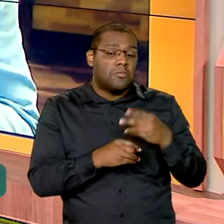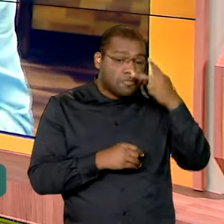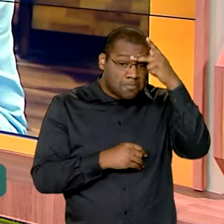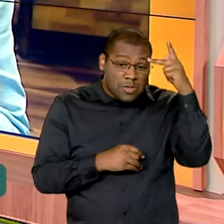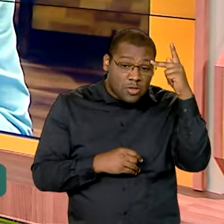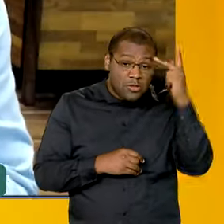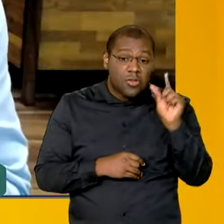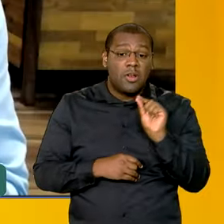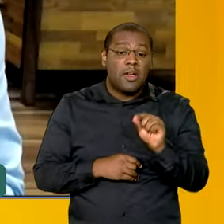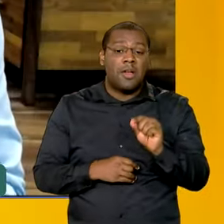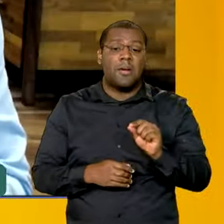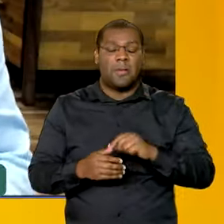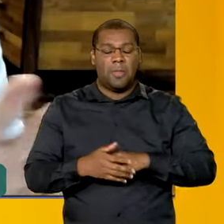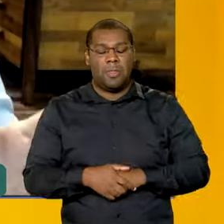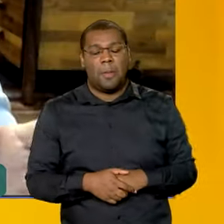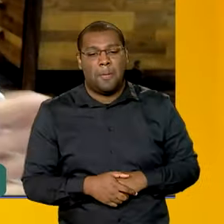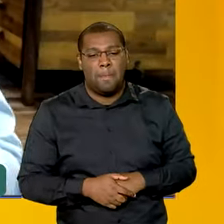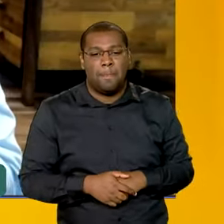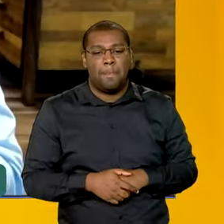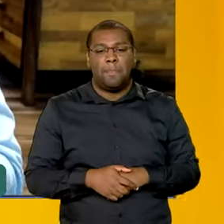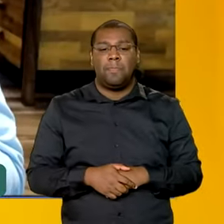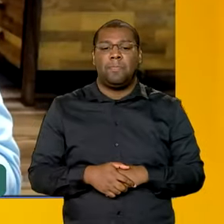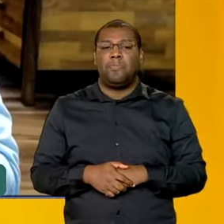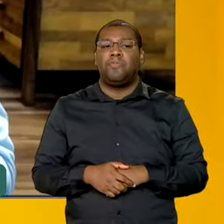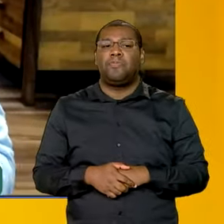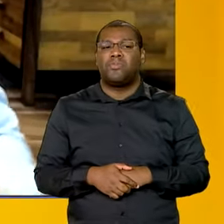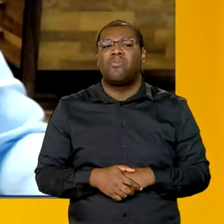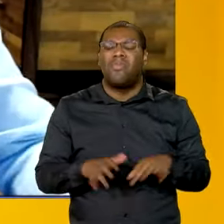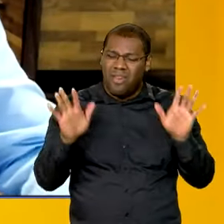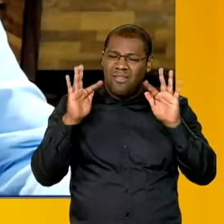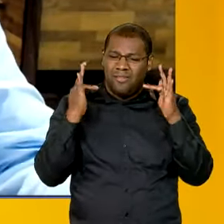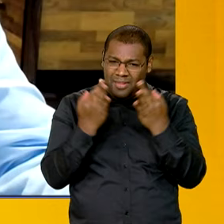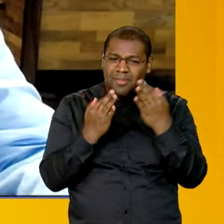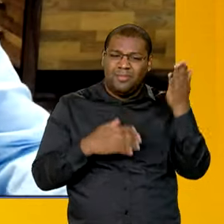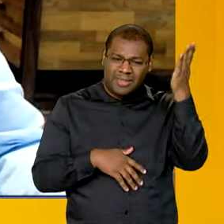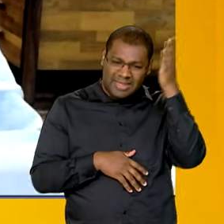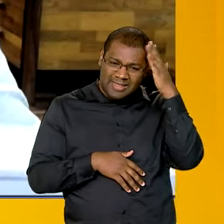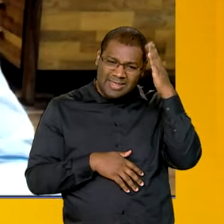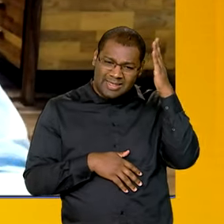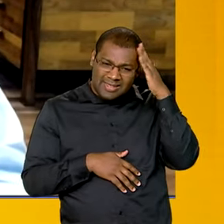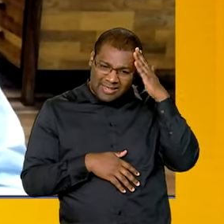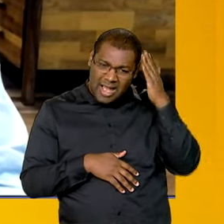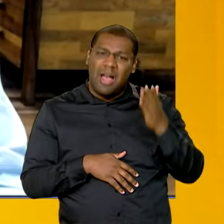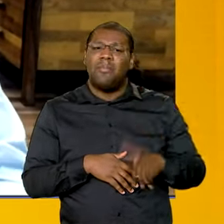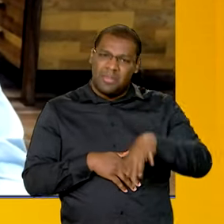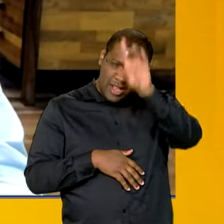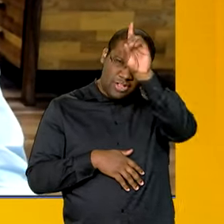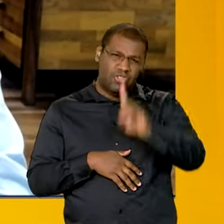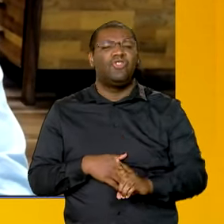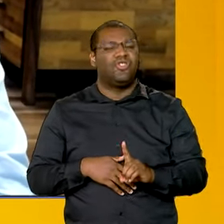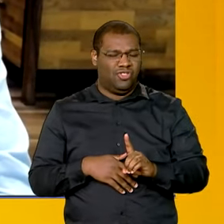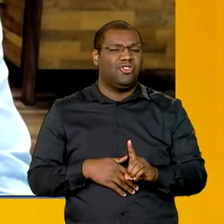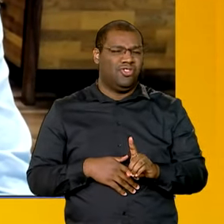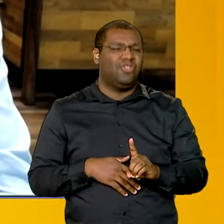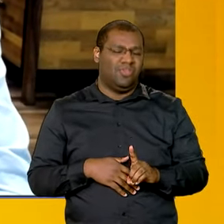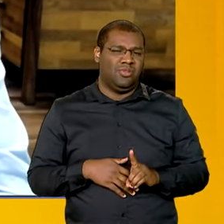Bom, as famílias já sabem qual é a condição que eles têm para poder